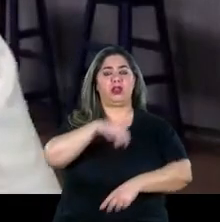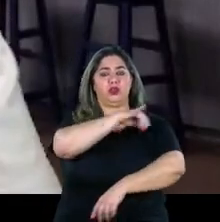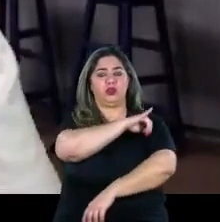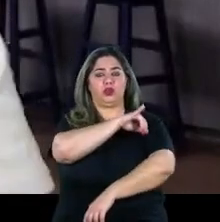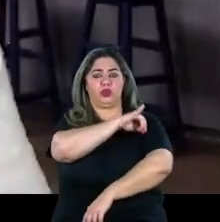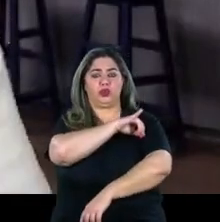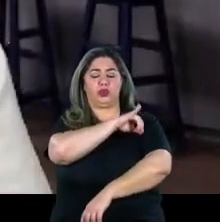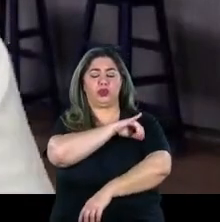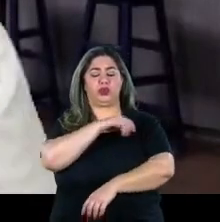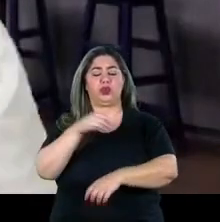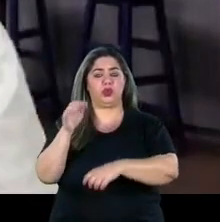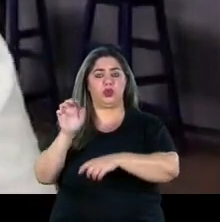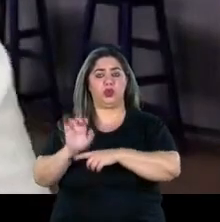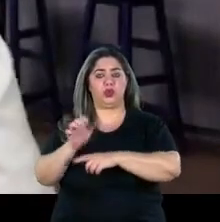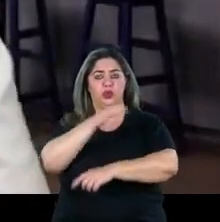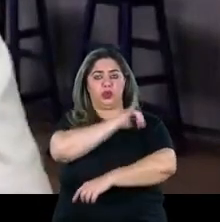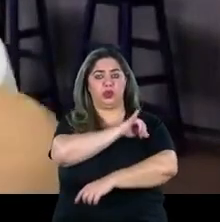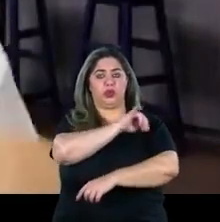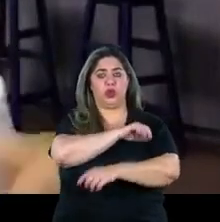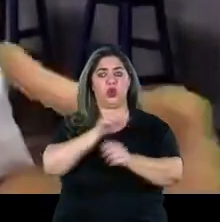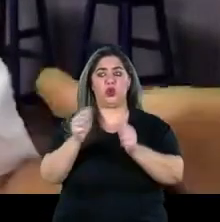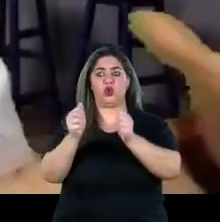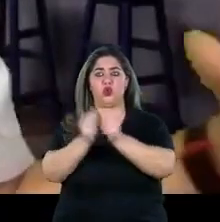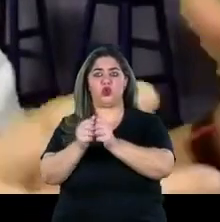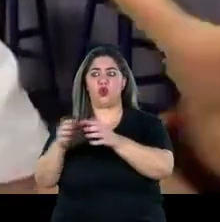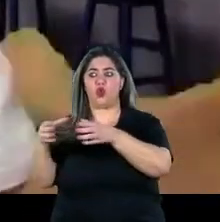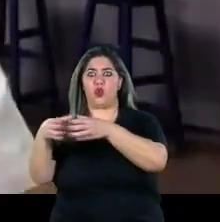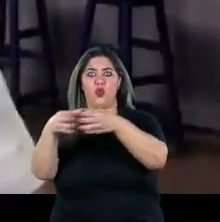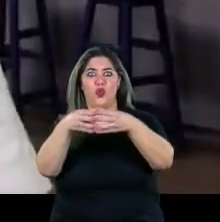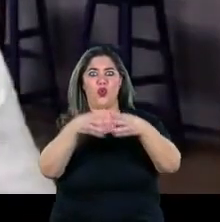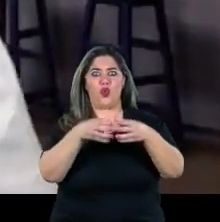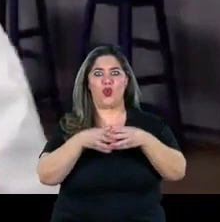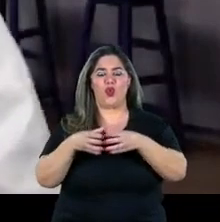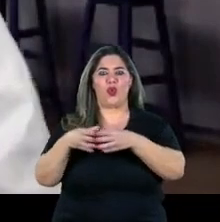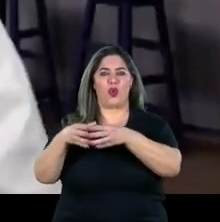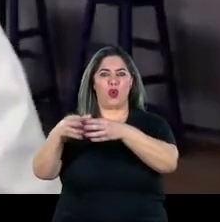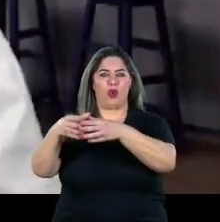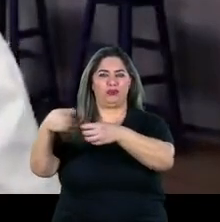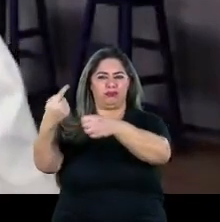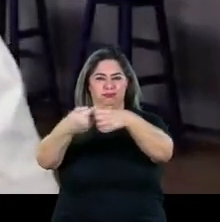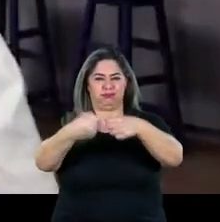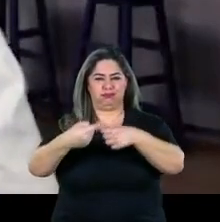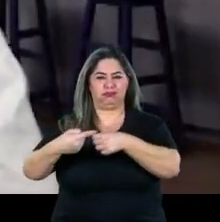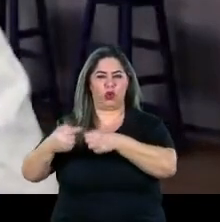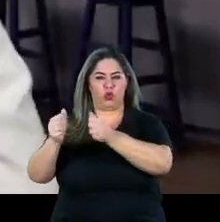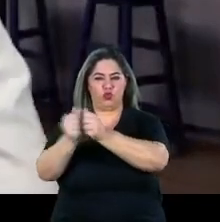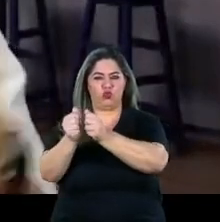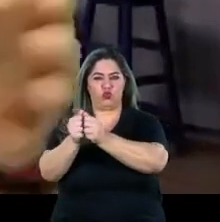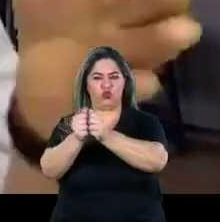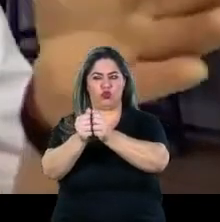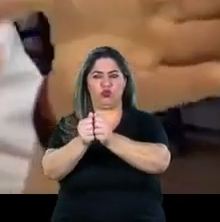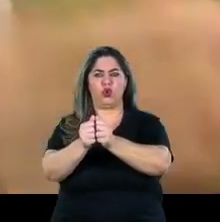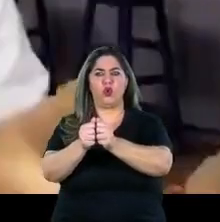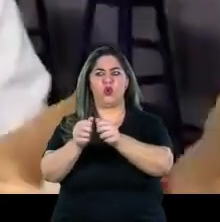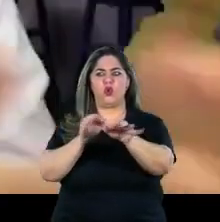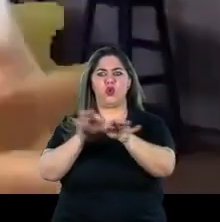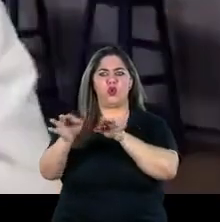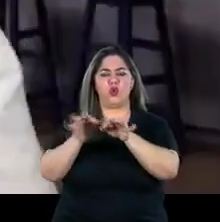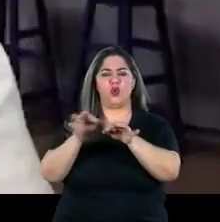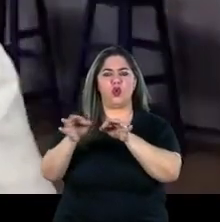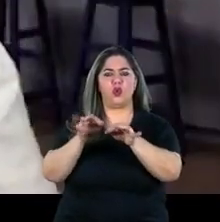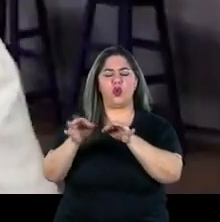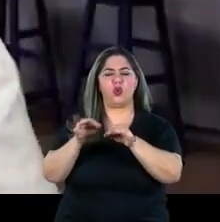Janeiro a gente está conseguindo construir junto a diversos comitês nossos municipais os